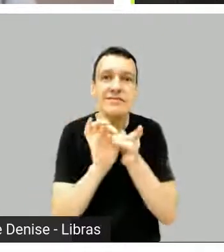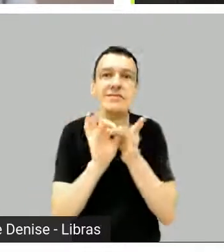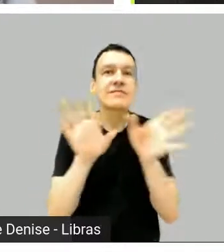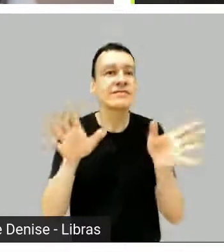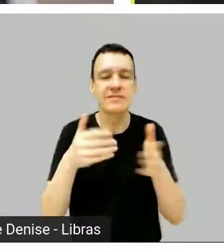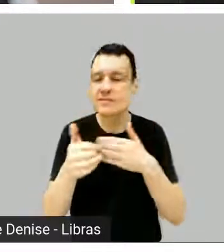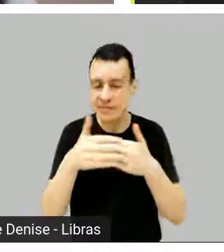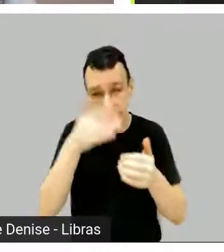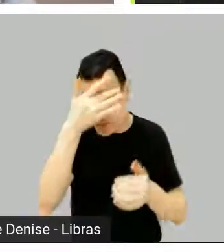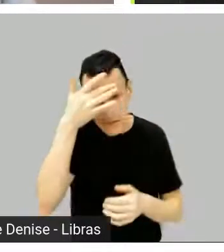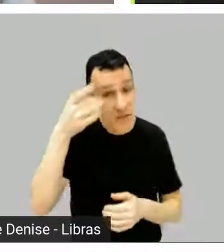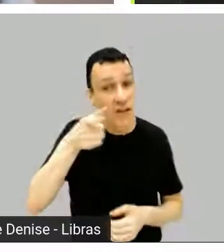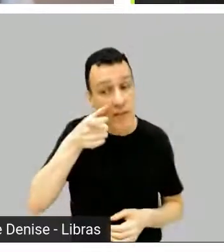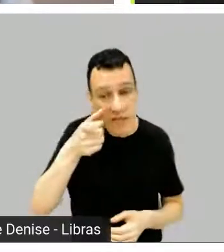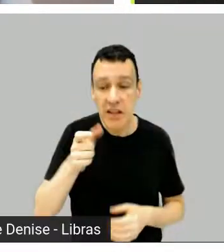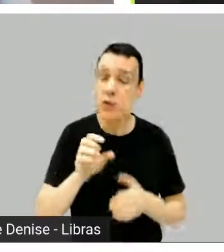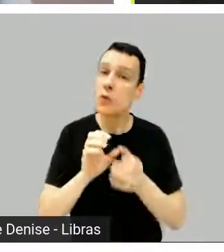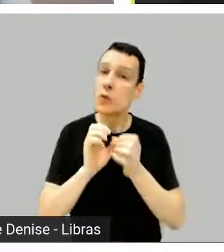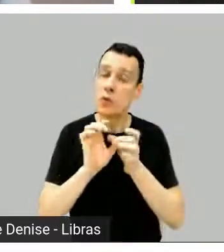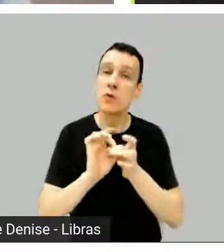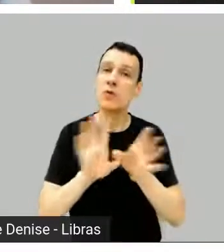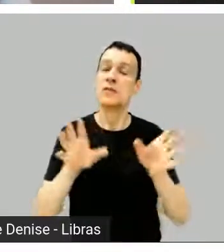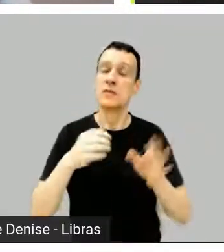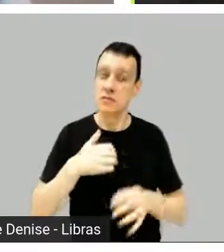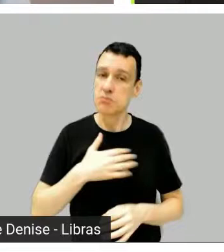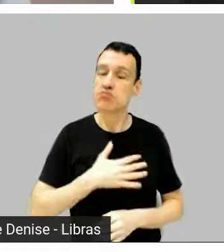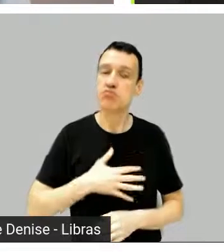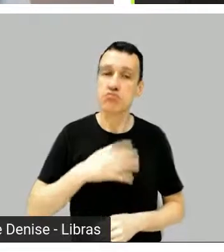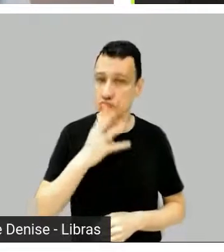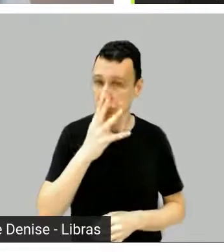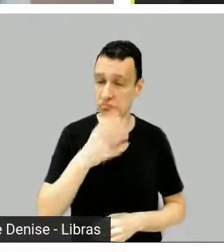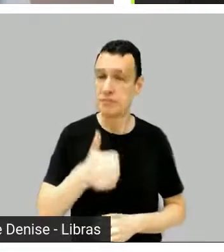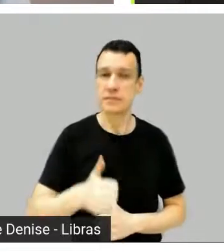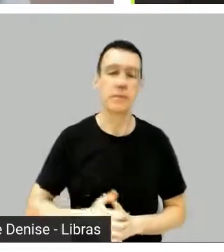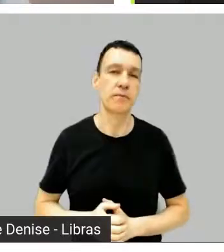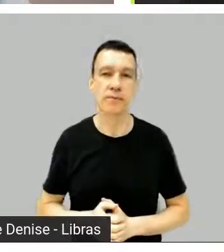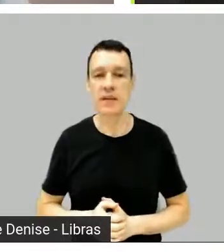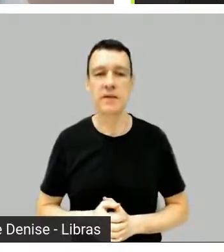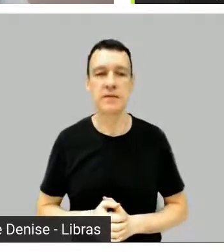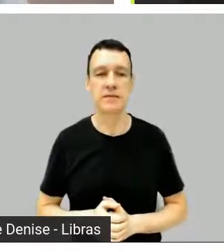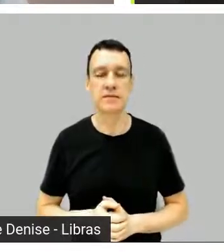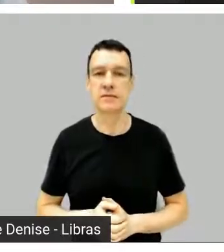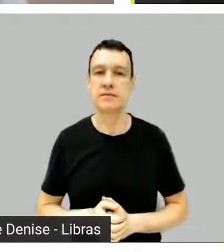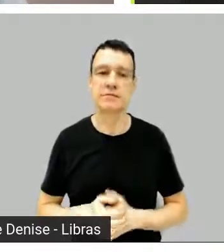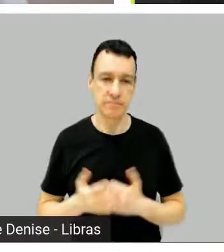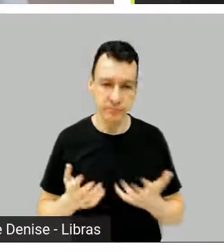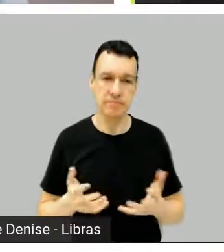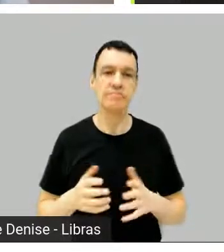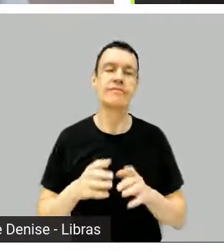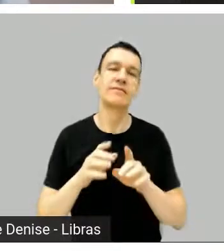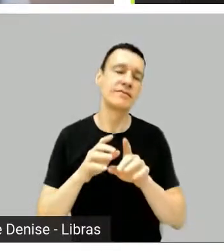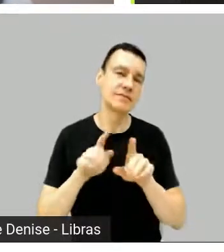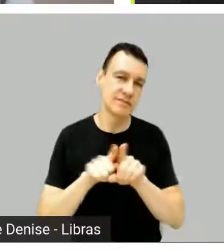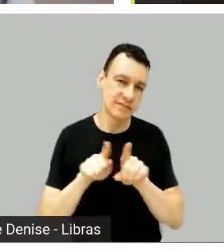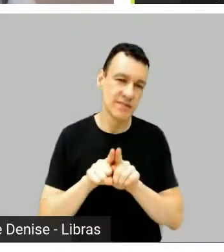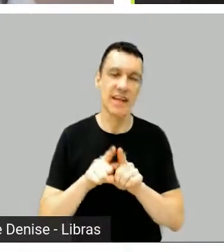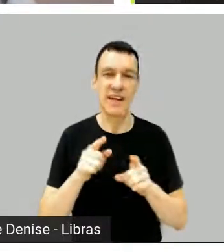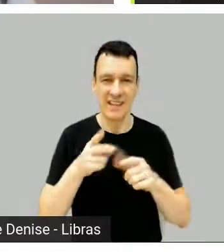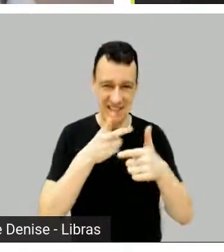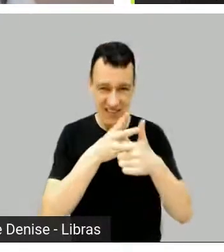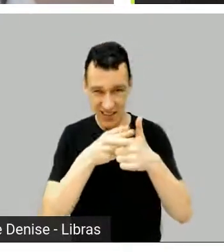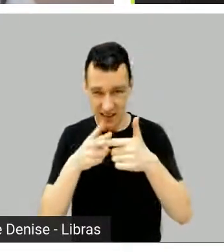E aí, Davi, essa série, com todos esses prêmios, né,